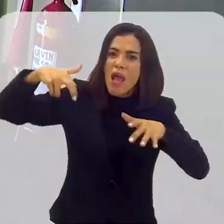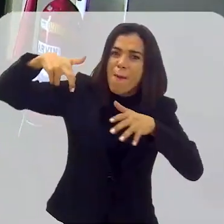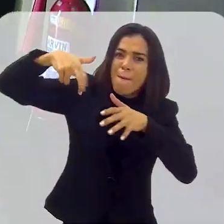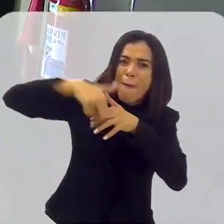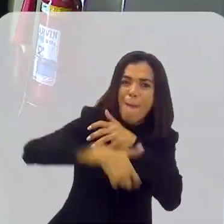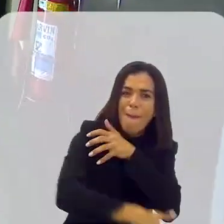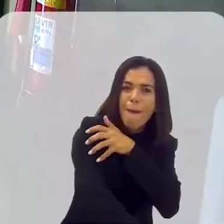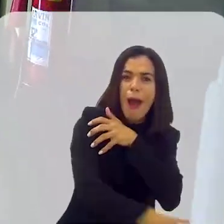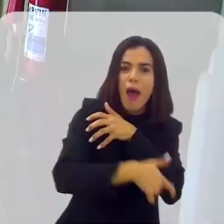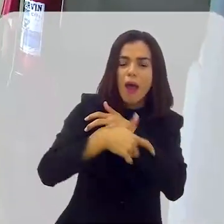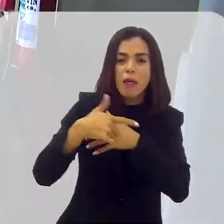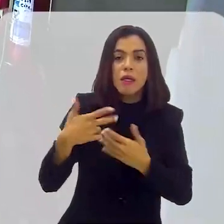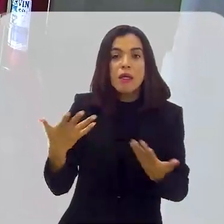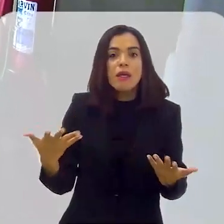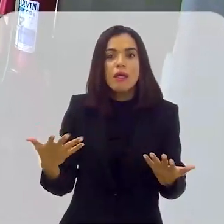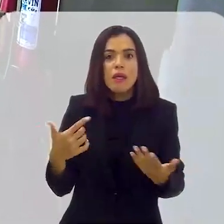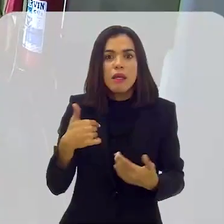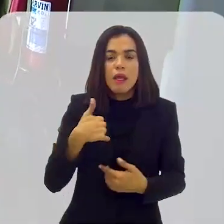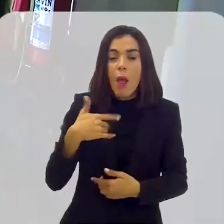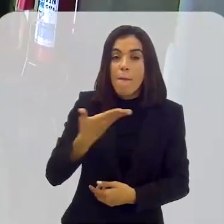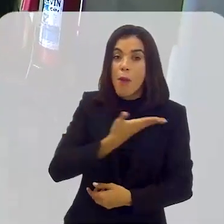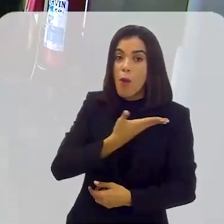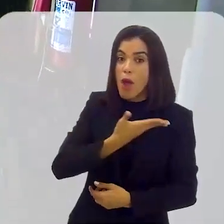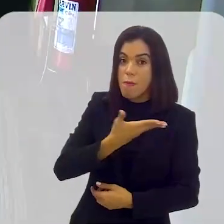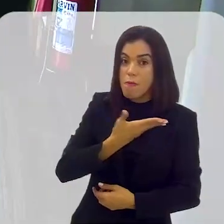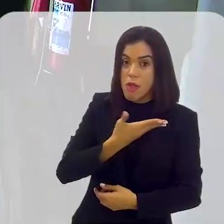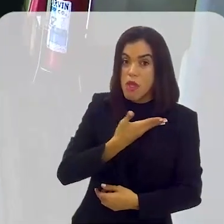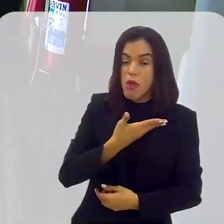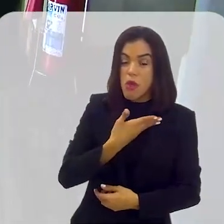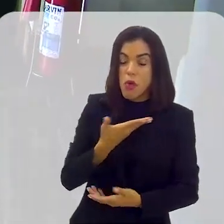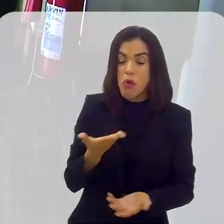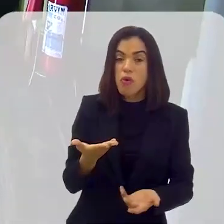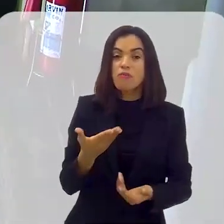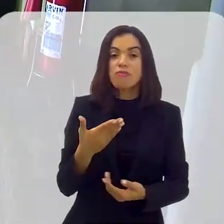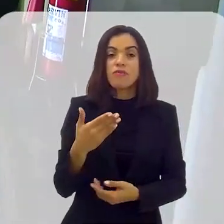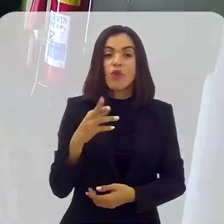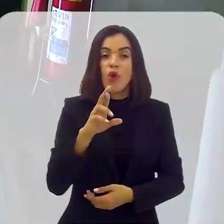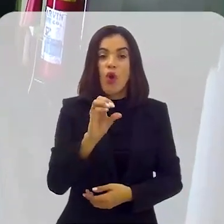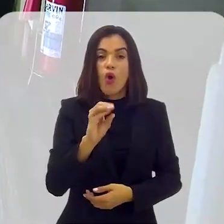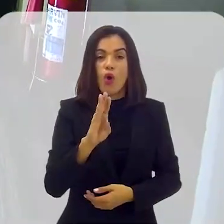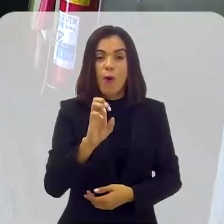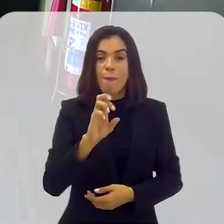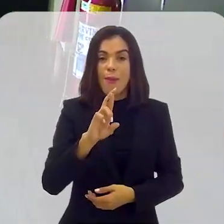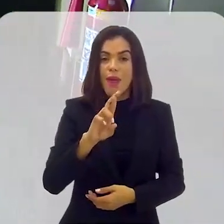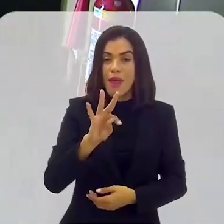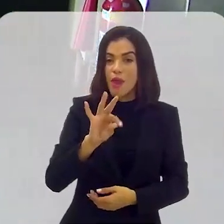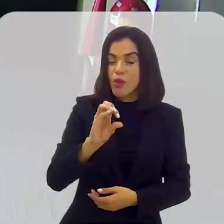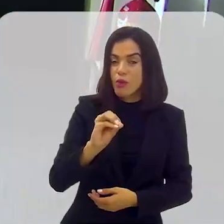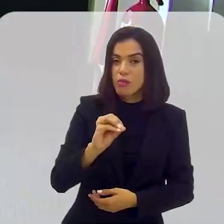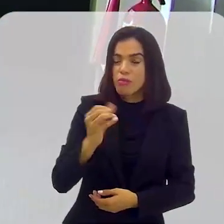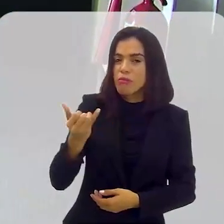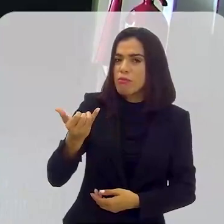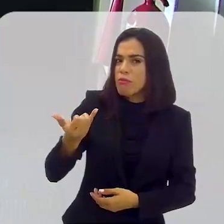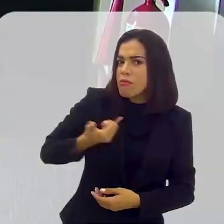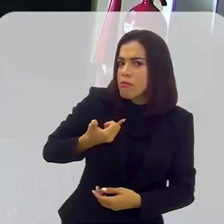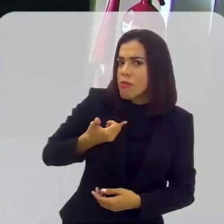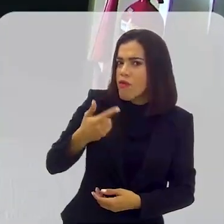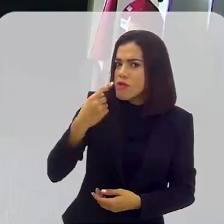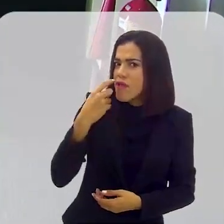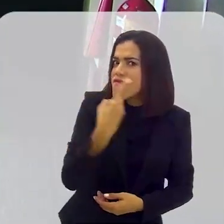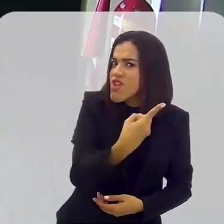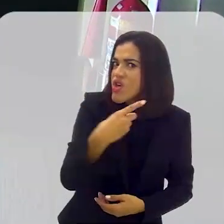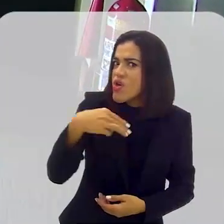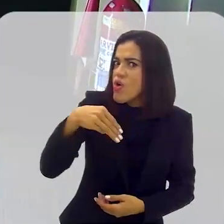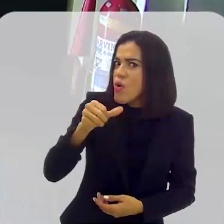desceu a escada, eu não vi mais. E isso chegou um colega meu, contador de causa também, que é o Roberto Del Rosario, eu falei, Del